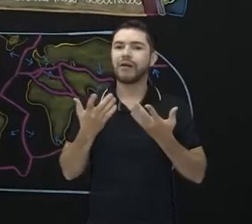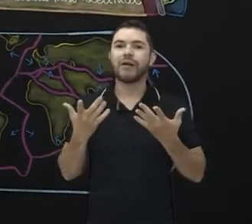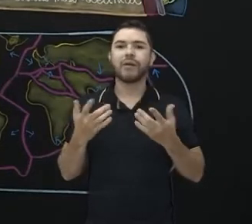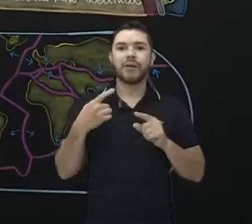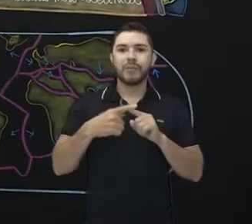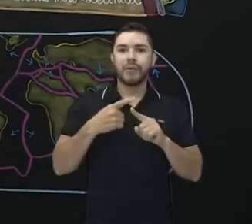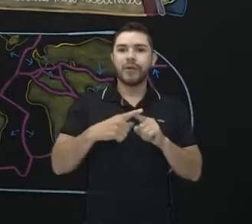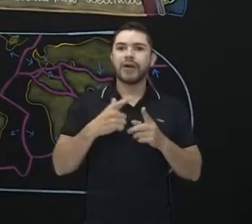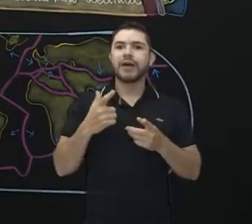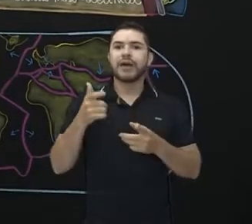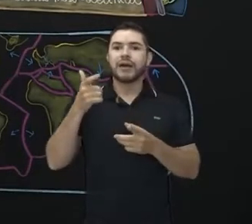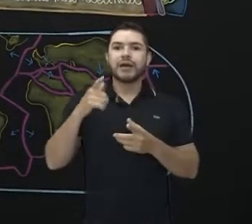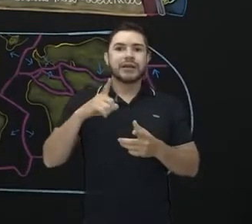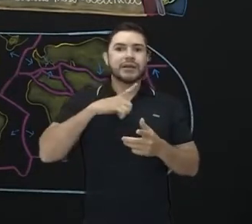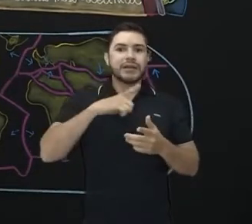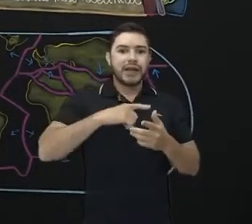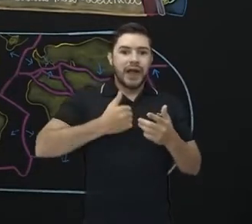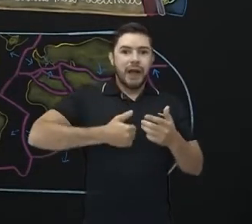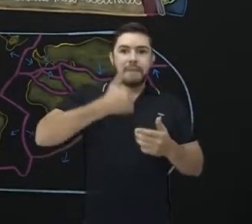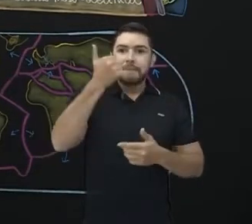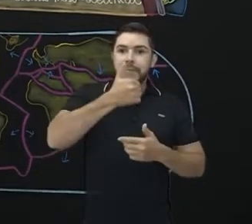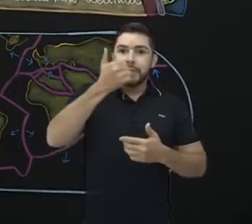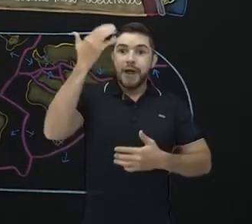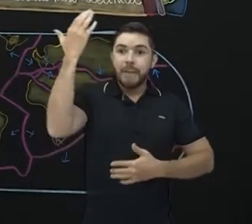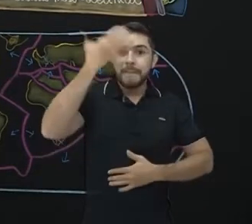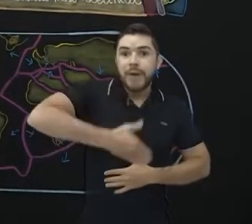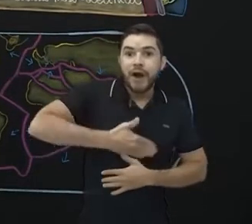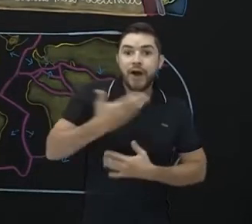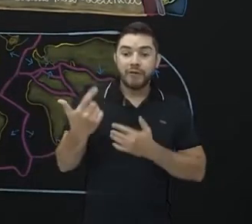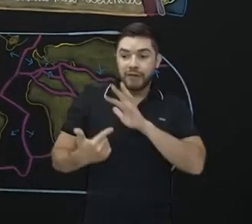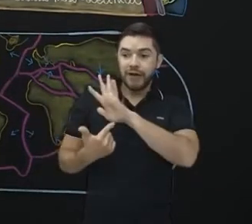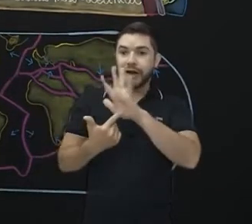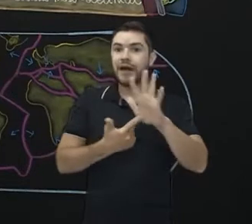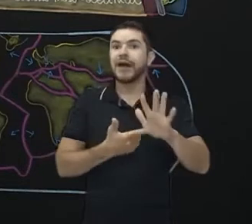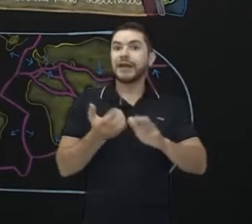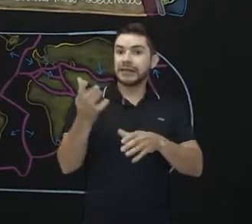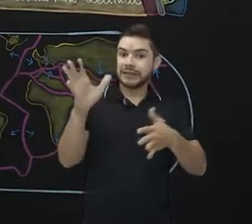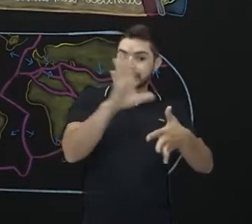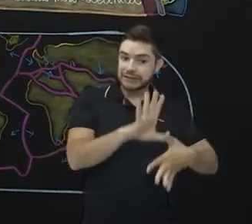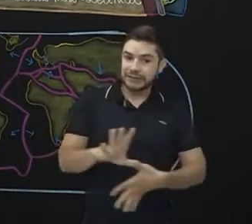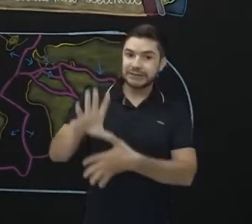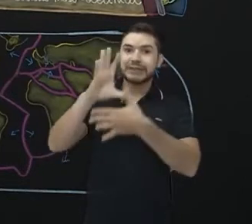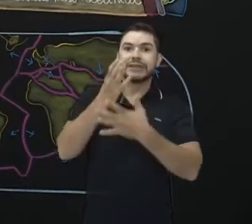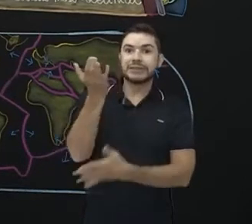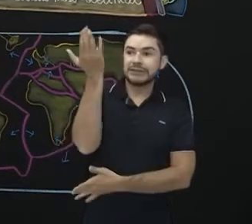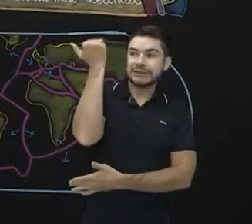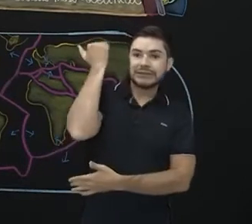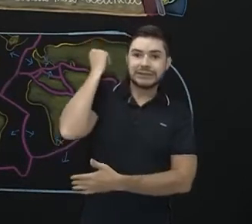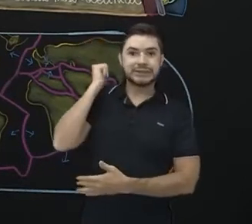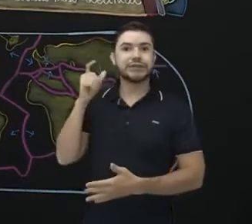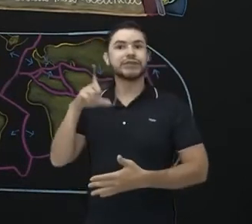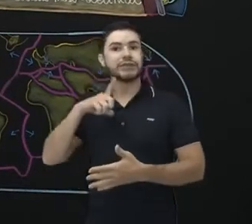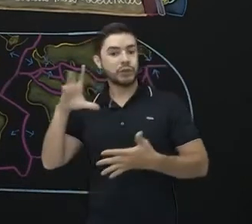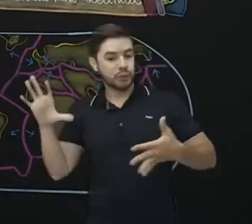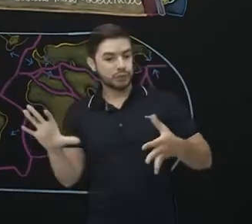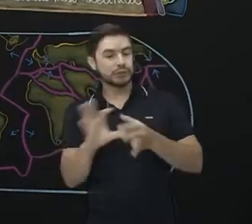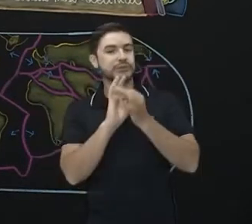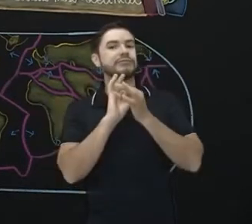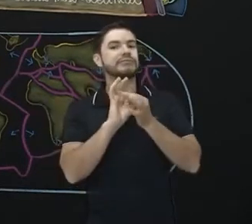dizer que nós temos então a primeira evidência que de fato um dia esses continentes estavam unidos numa só massa continental,